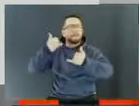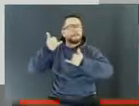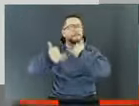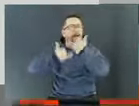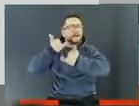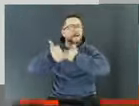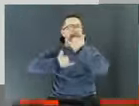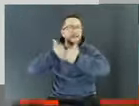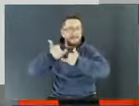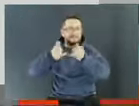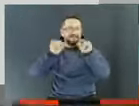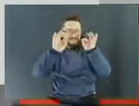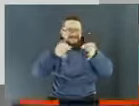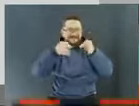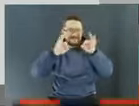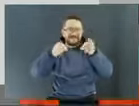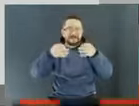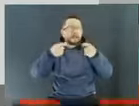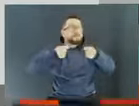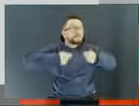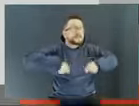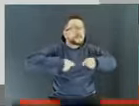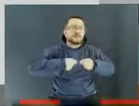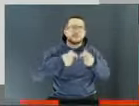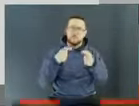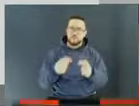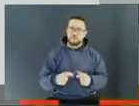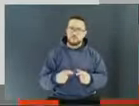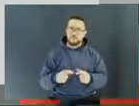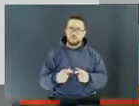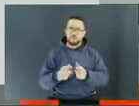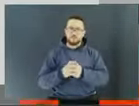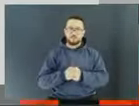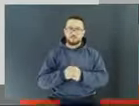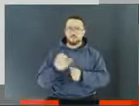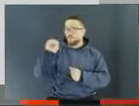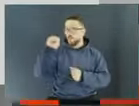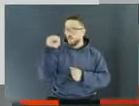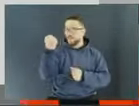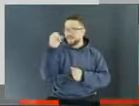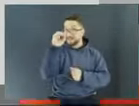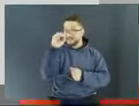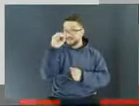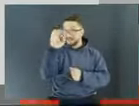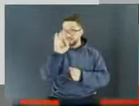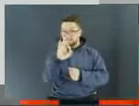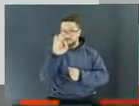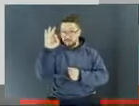vez menores nos apartamentos. Então, 81% hoje dos nossos clientes são pessoas físicas.